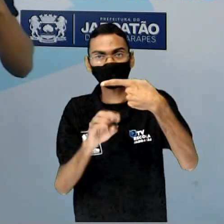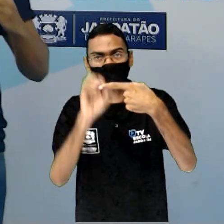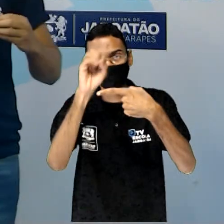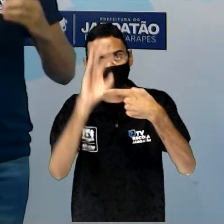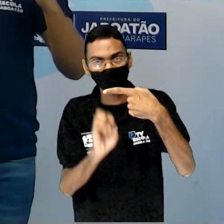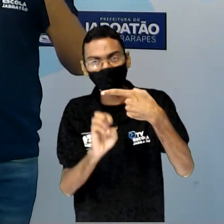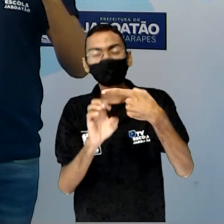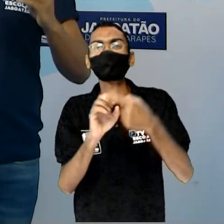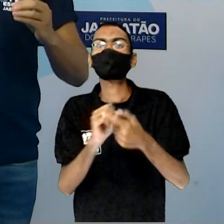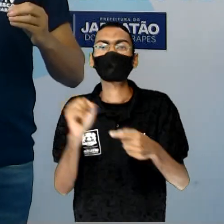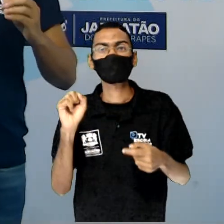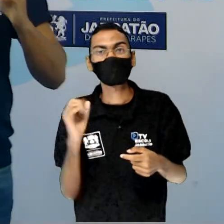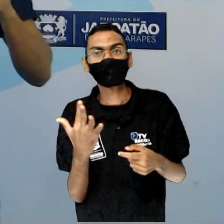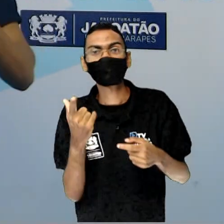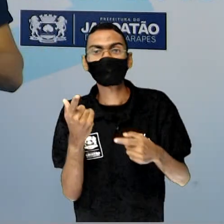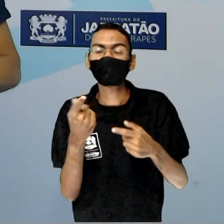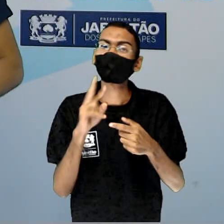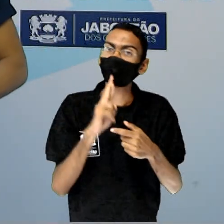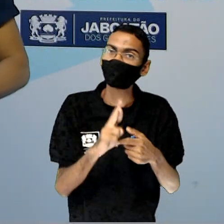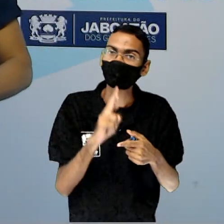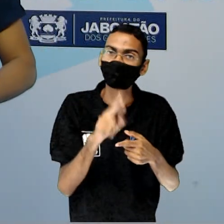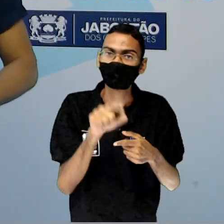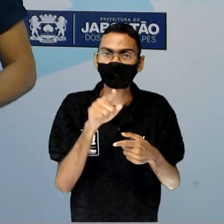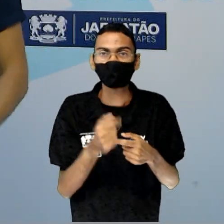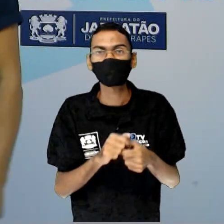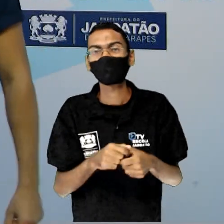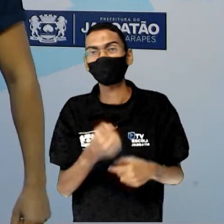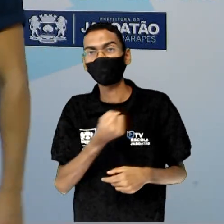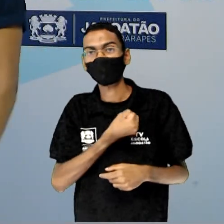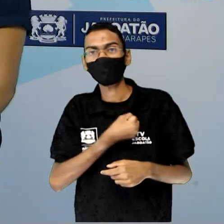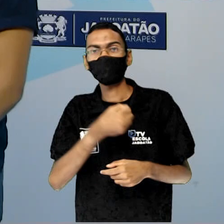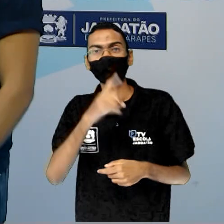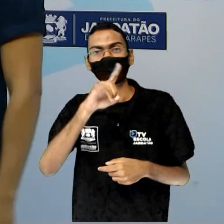em um número inteiro. Vamos ver outros exemplos.